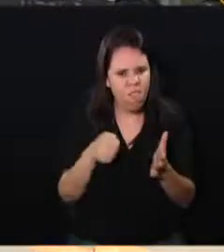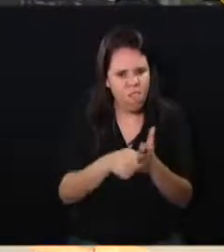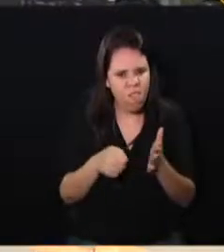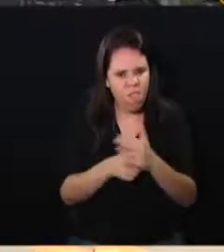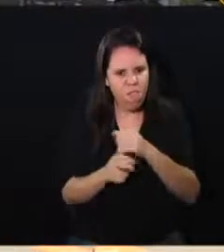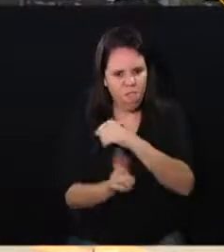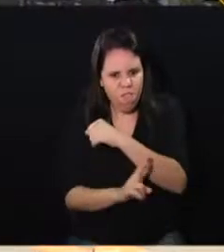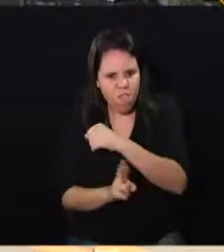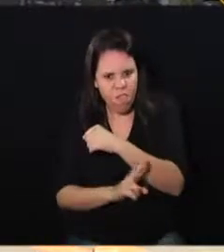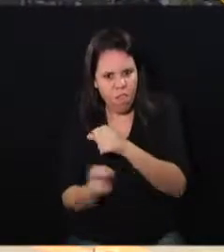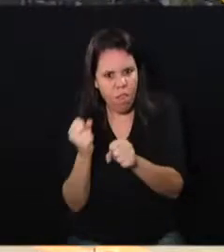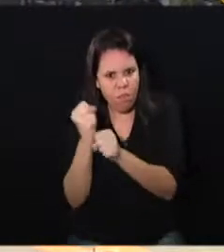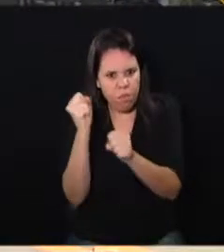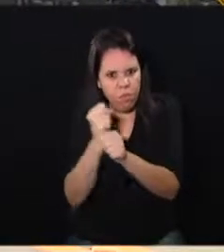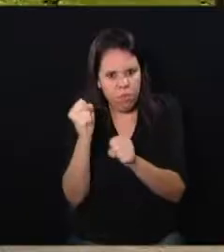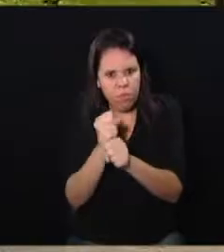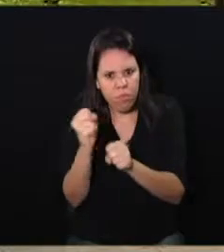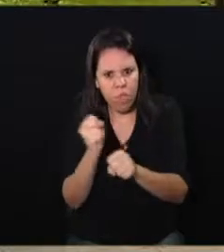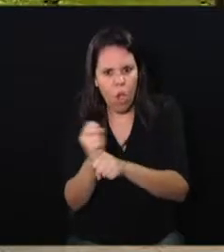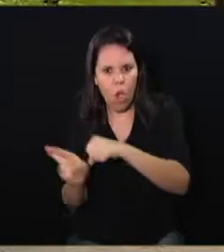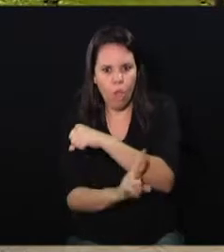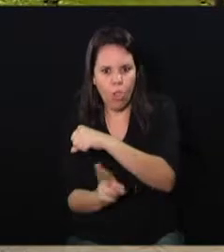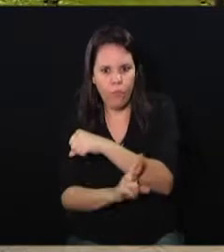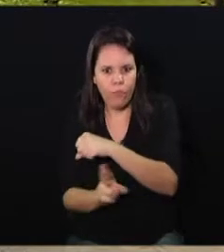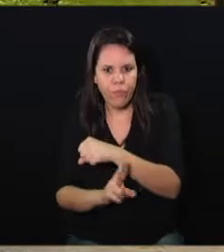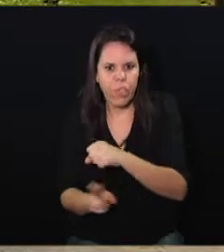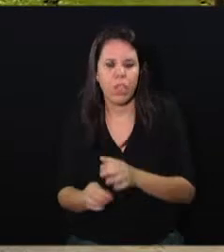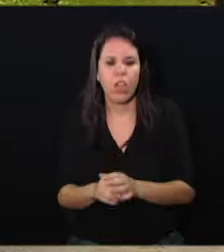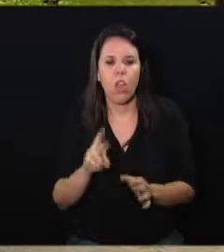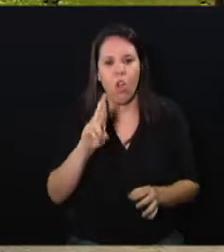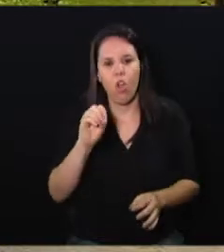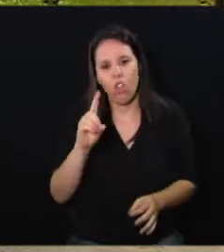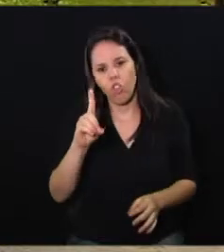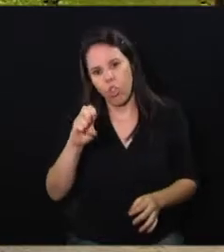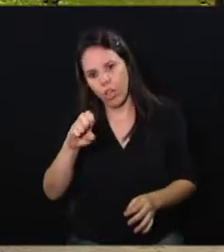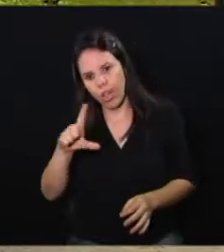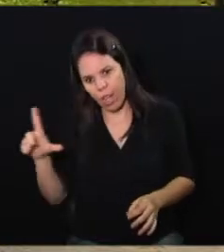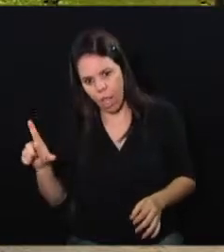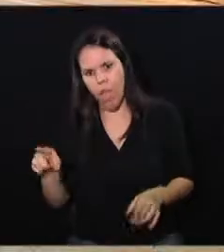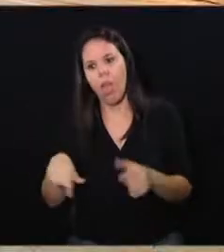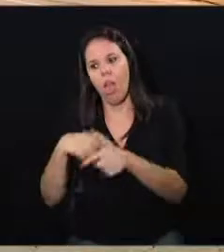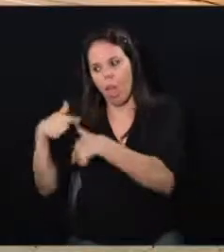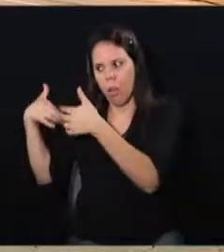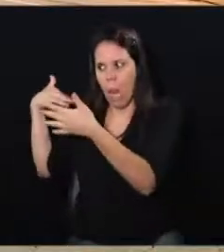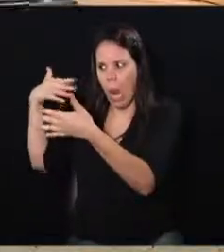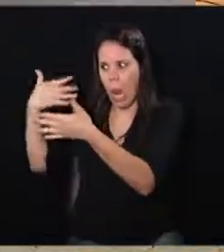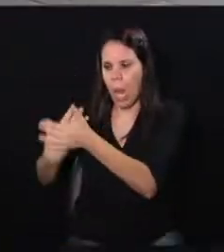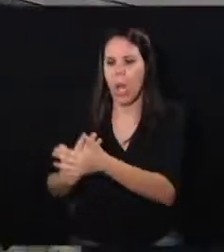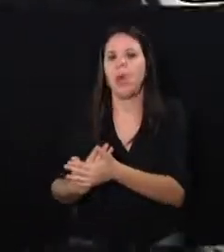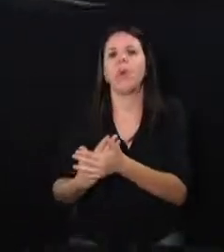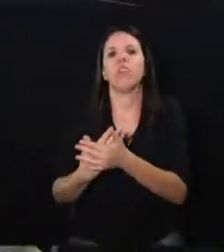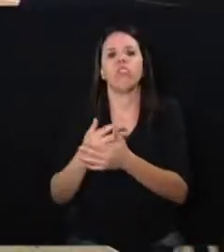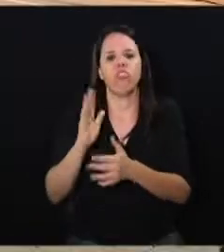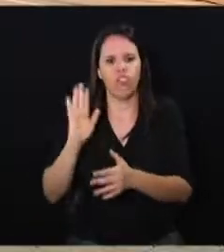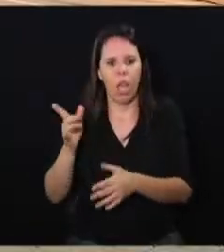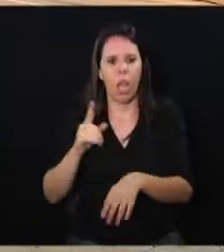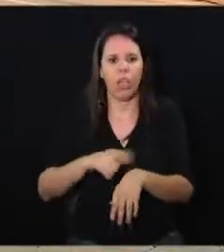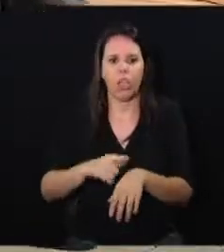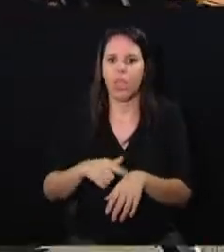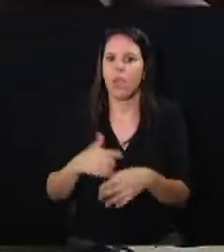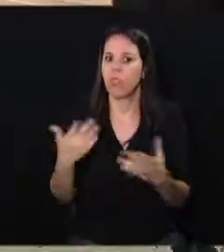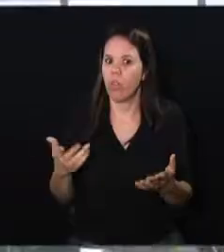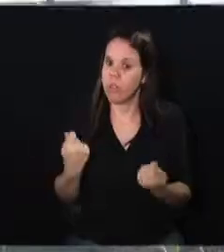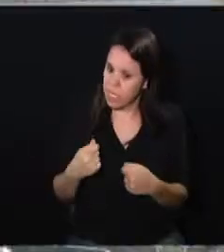Miguel Melhado Campos e do Rodonel. Esse é um trabalho que vem sendo feito a quatro mãos e nós temos que